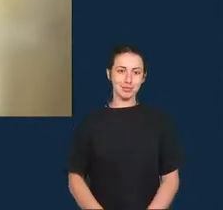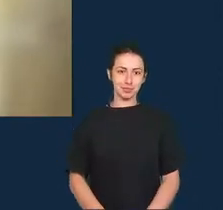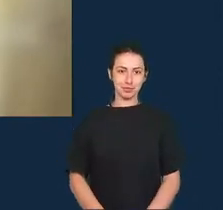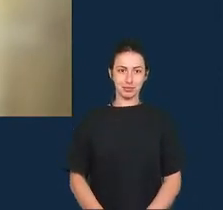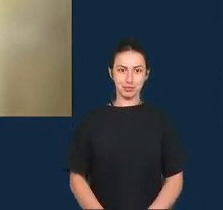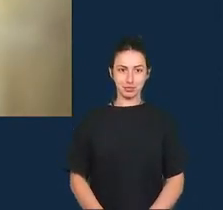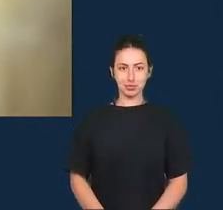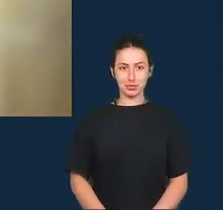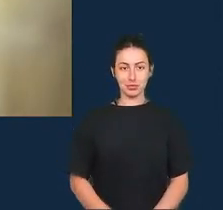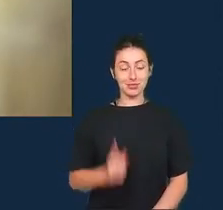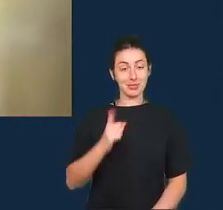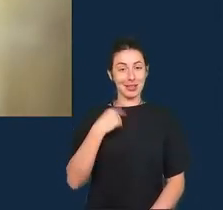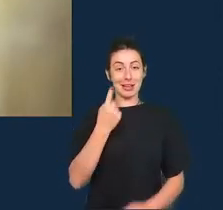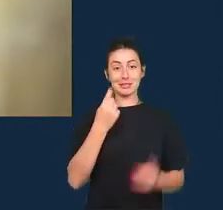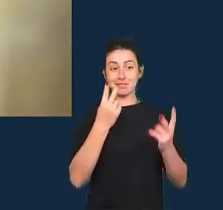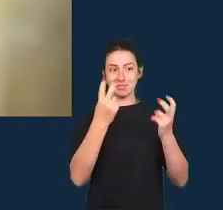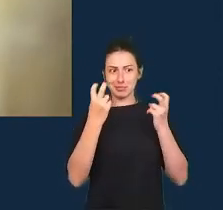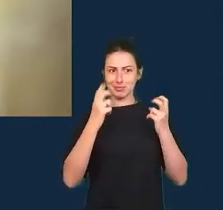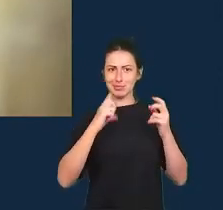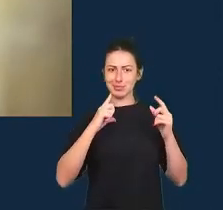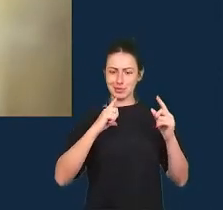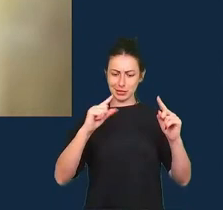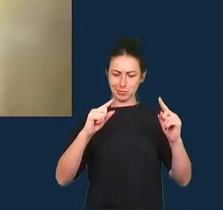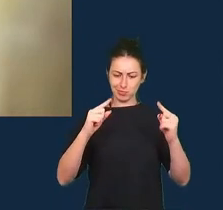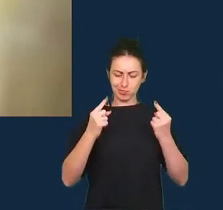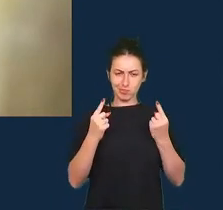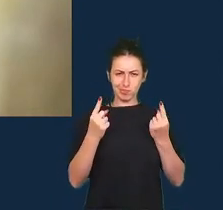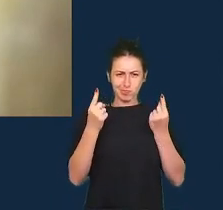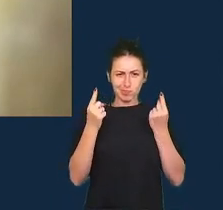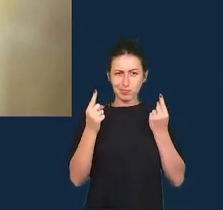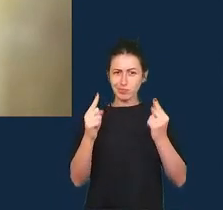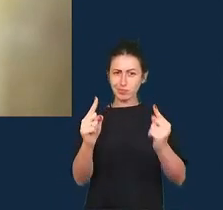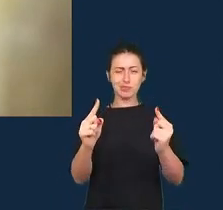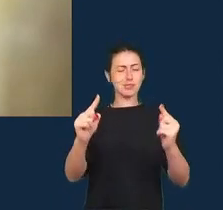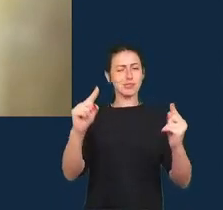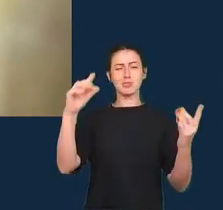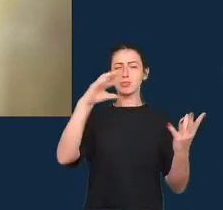visto desafios significativos em todo o mundo